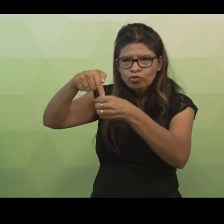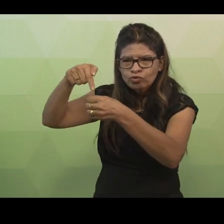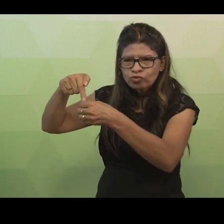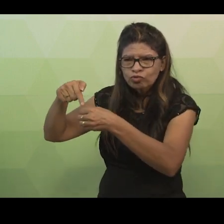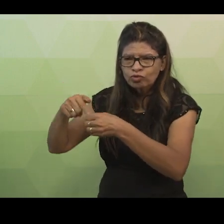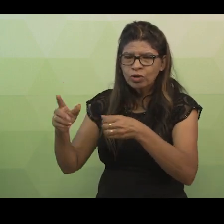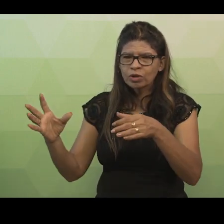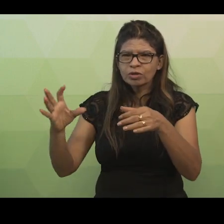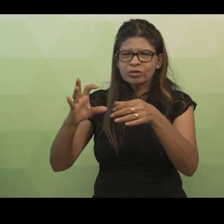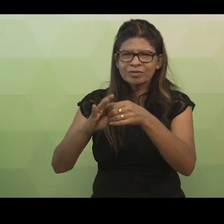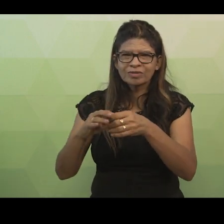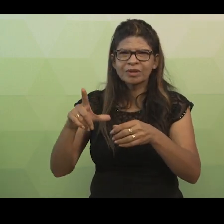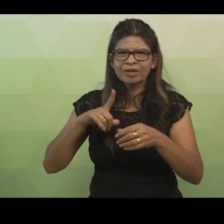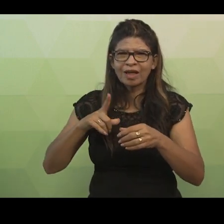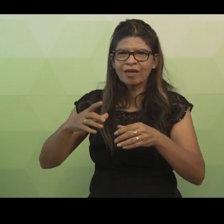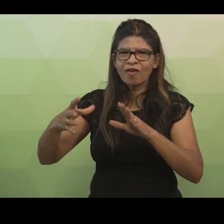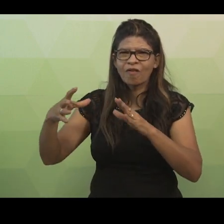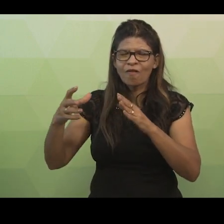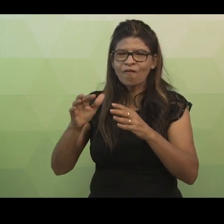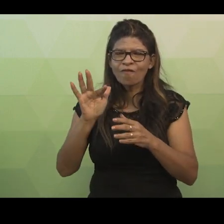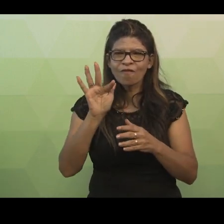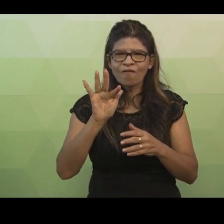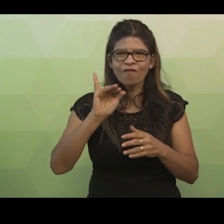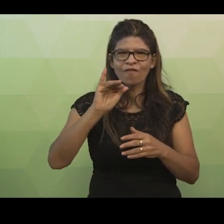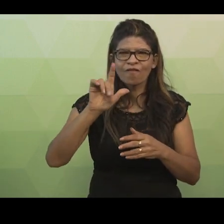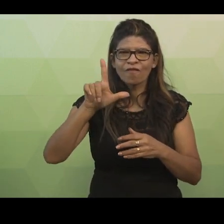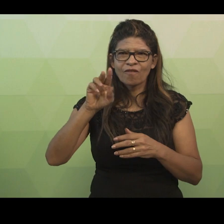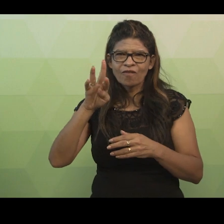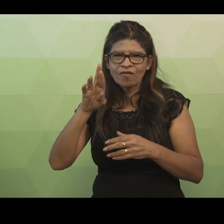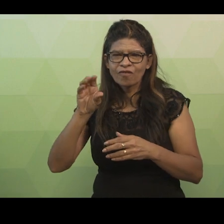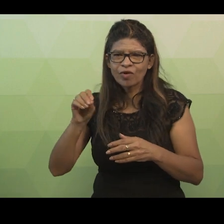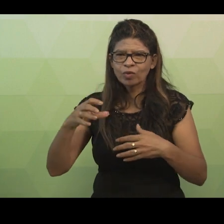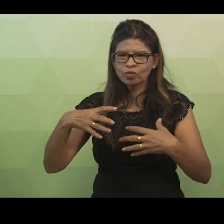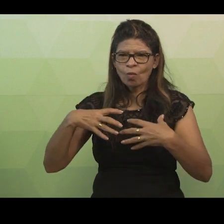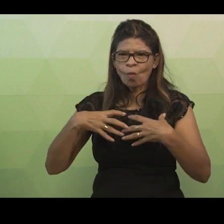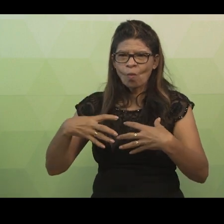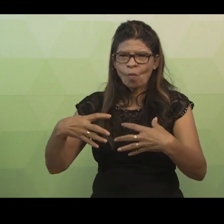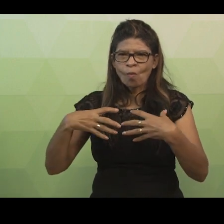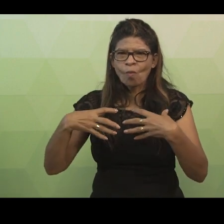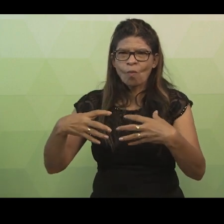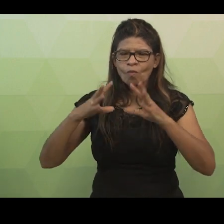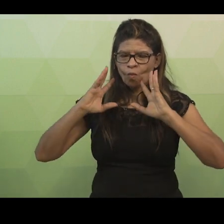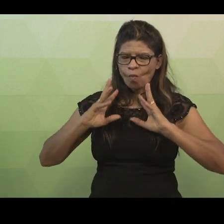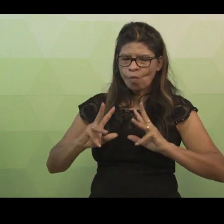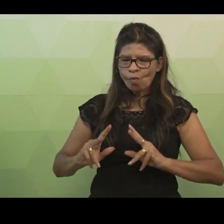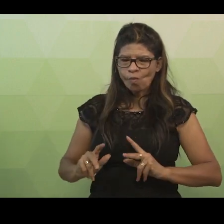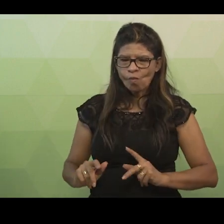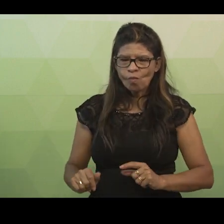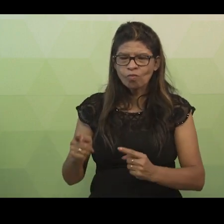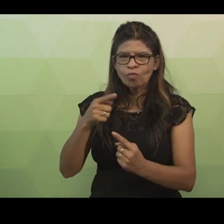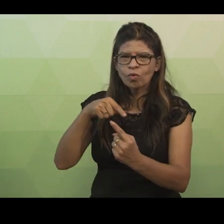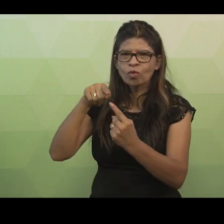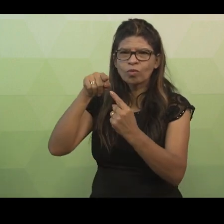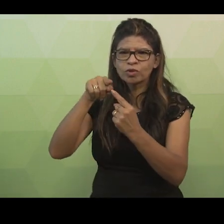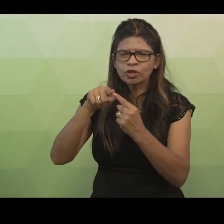específicos de filtro. Todos herdam as características da classe filtro, cujo objetivo é